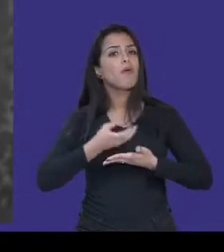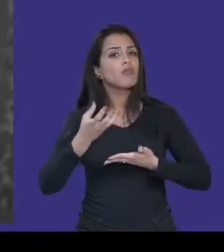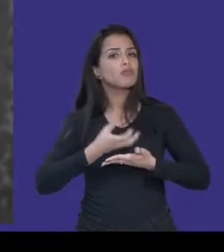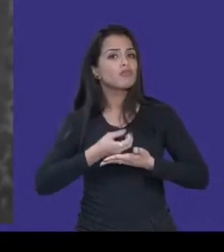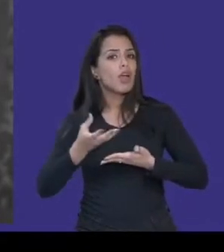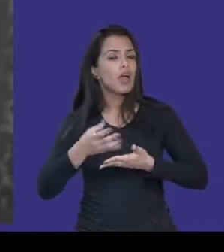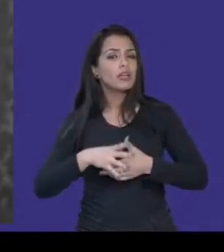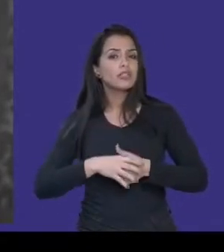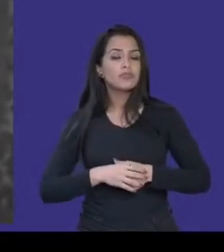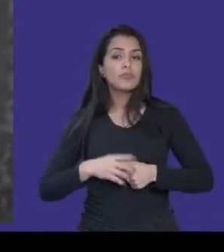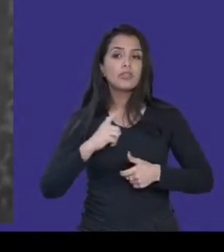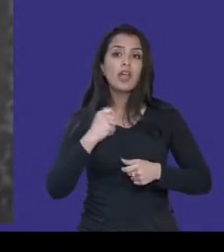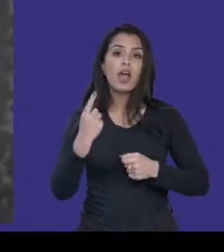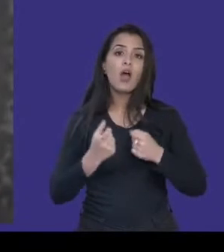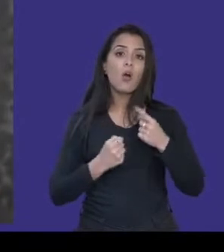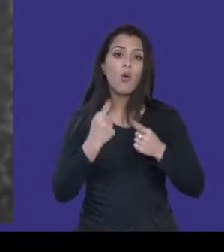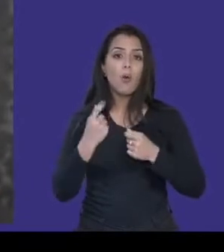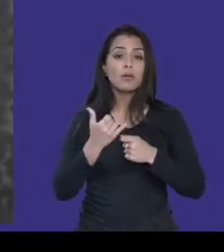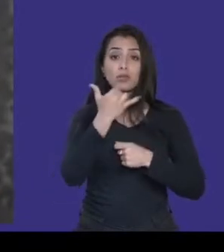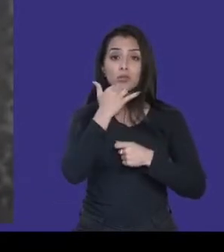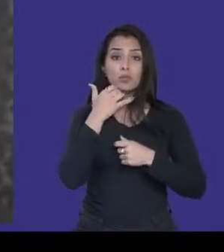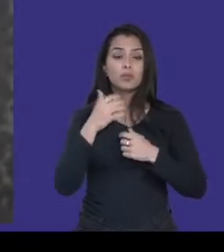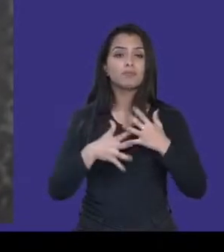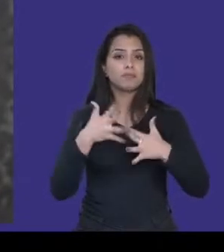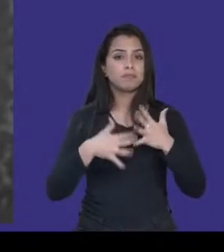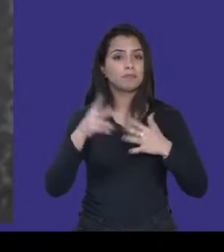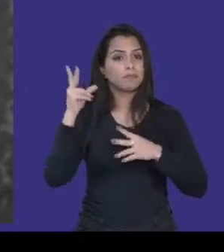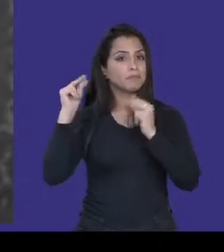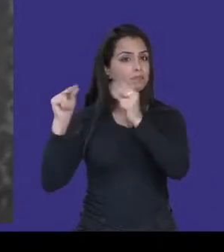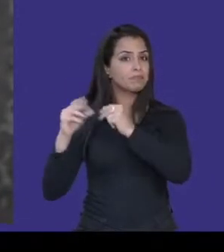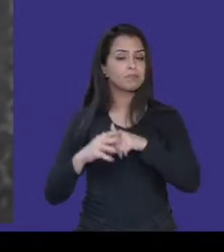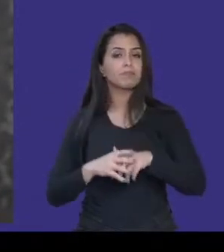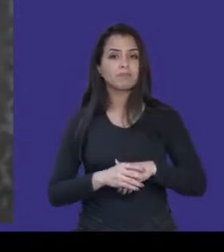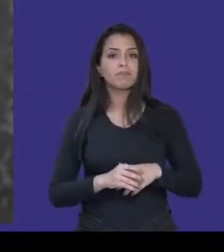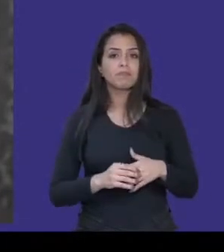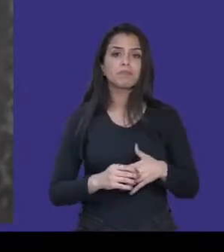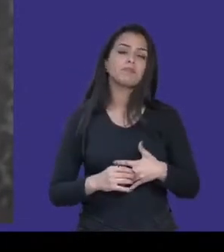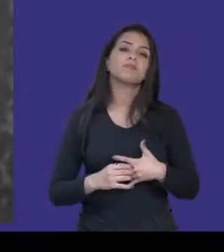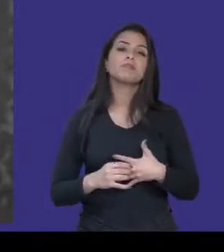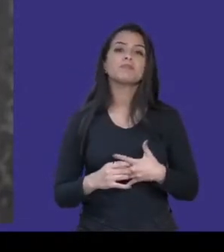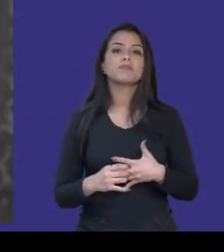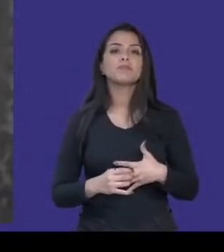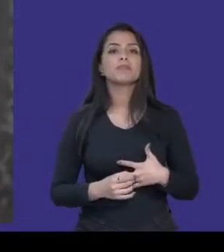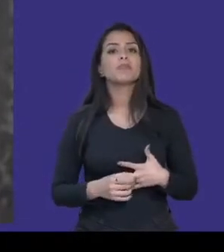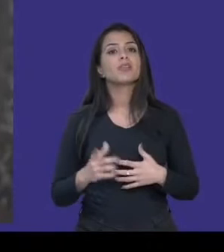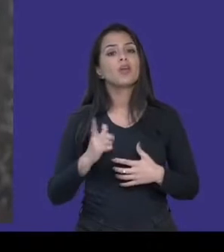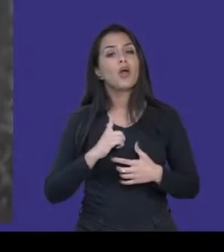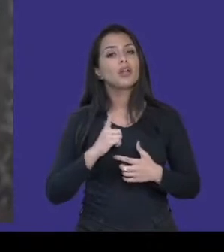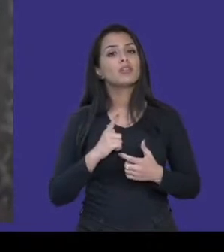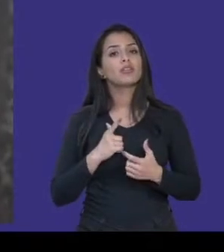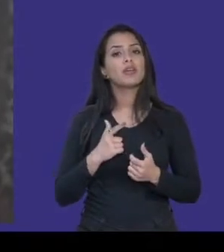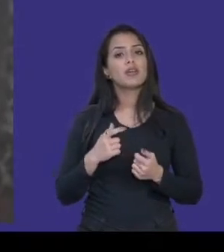deve ter em conta quando for pensar nesse media player acessível. Os controles podem ser alcançados e